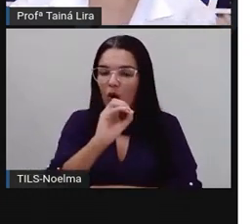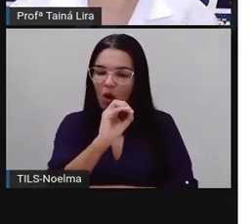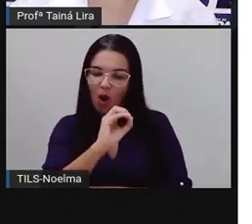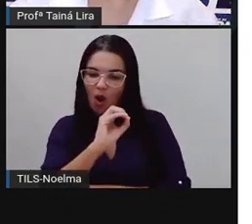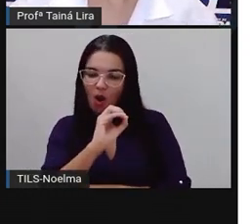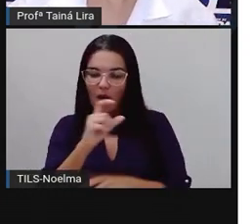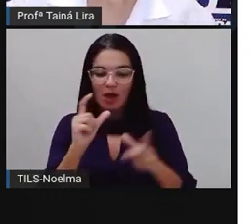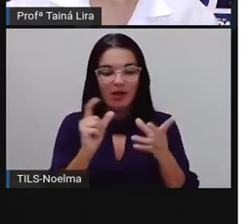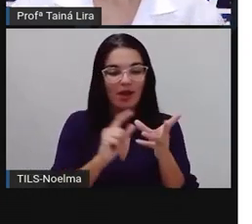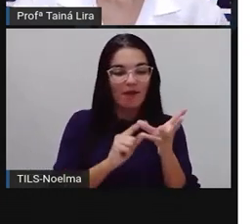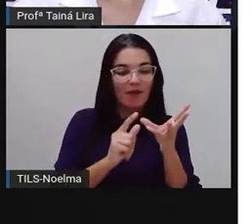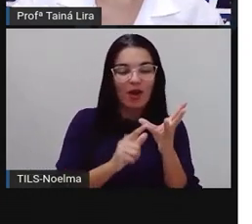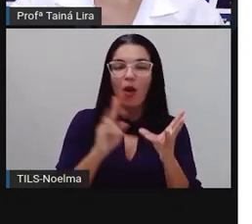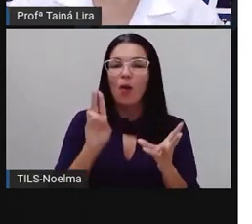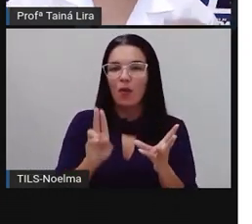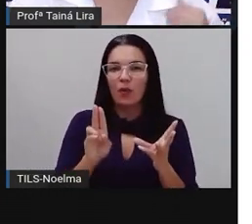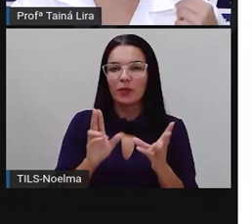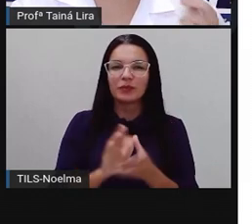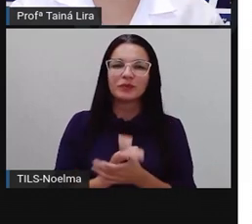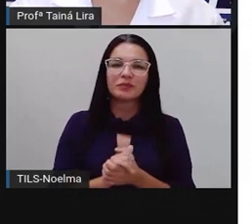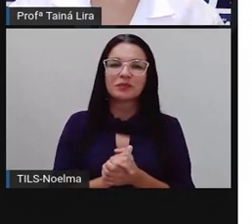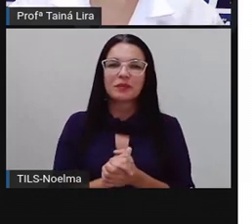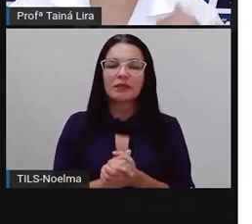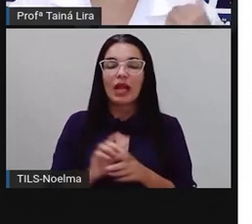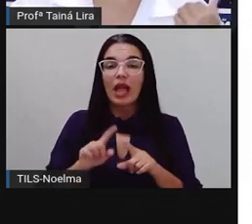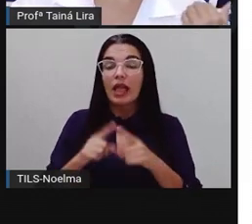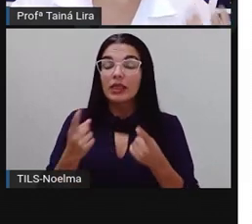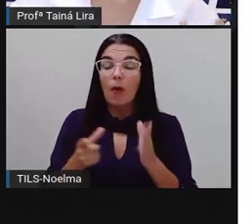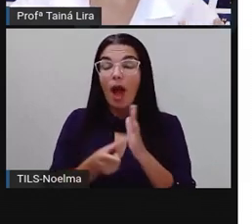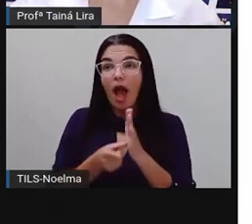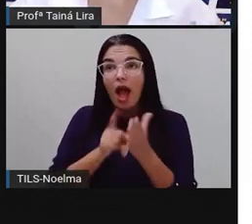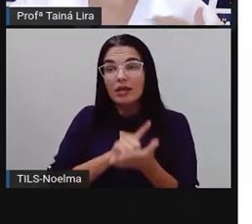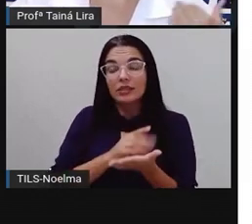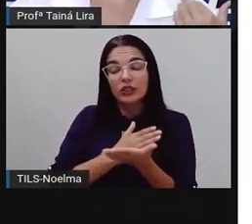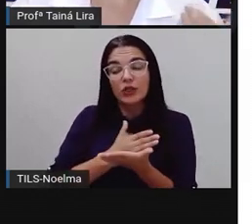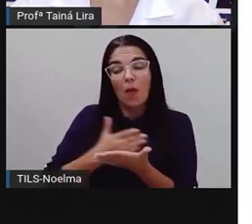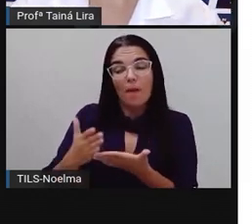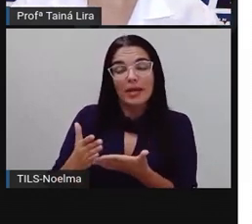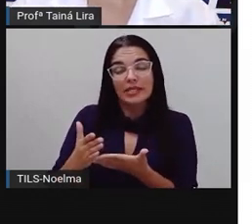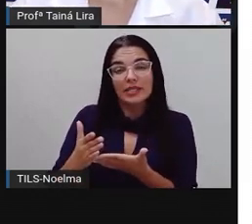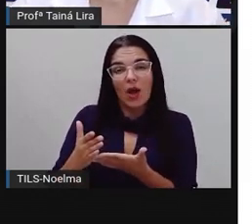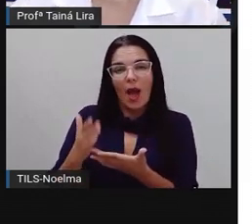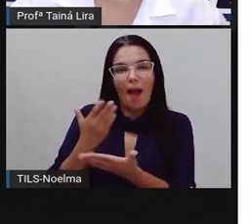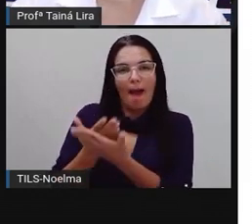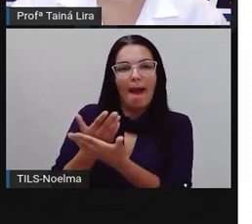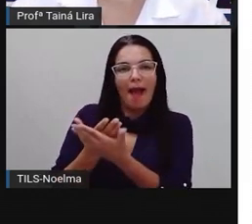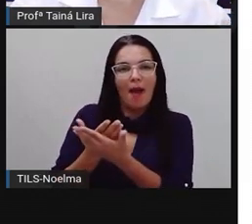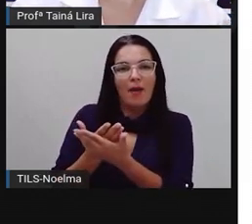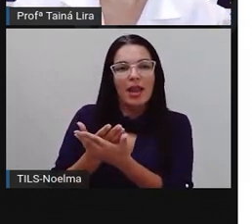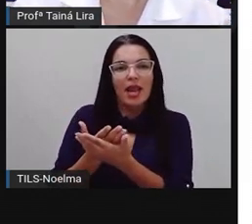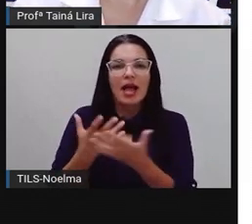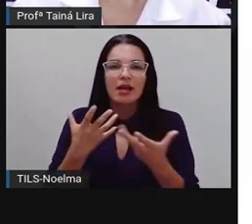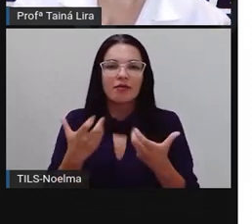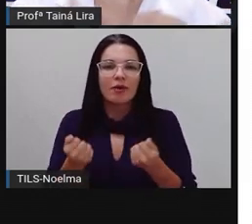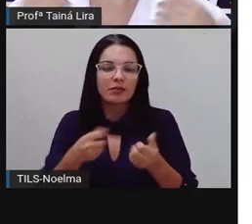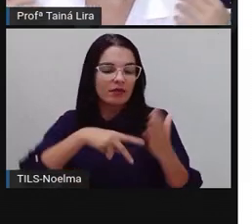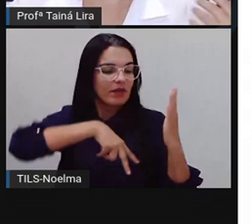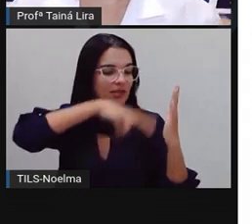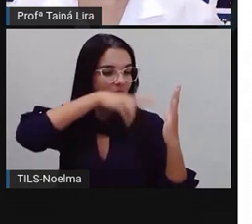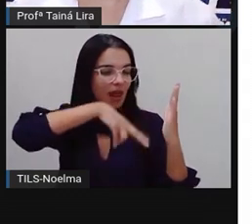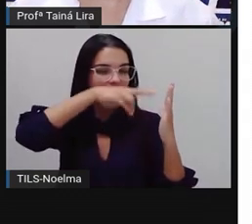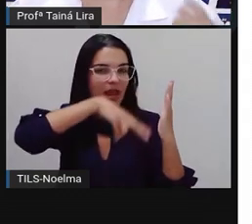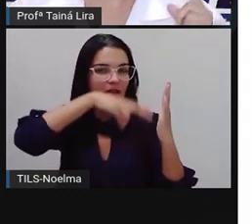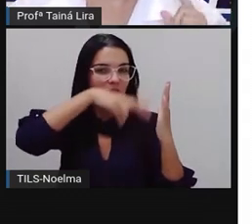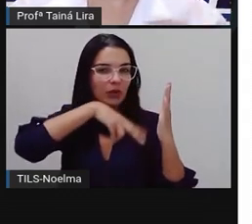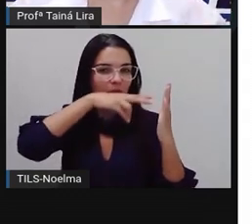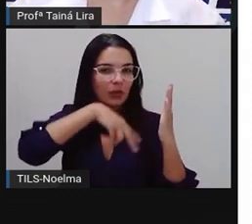Então vamos lá? Bom, antes da gente começar a nossa aulinha, a gente vai fazer a leitura